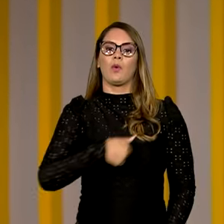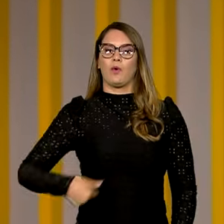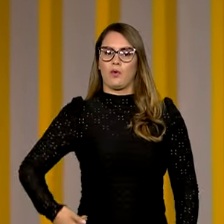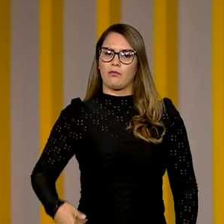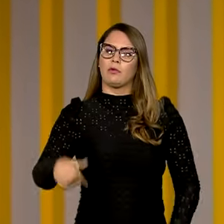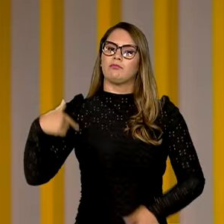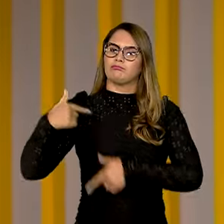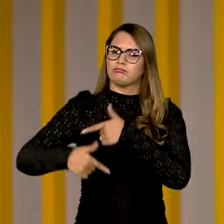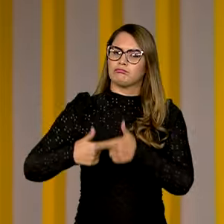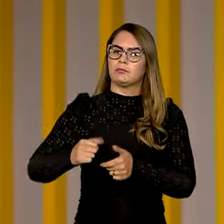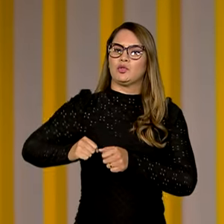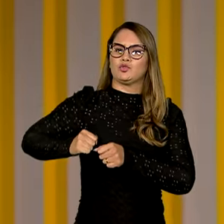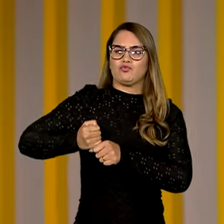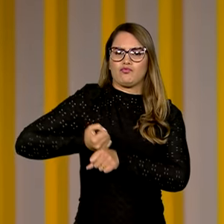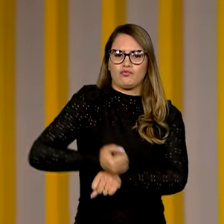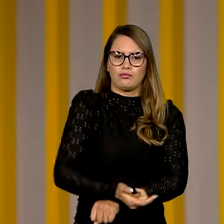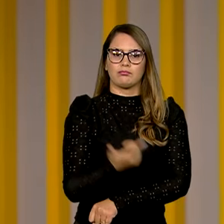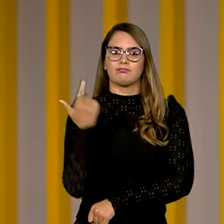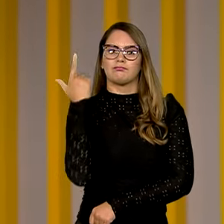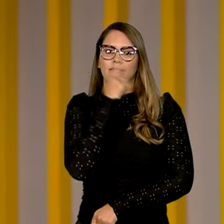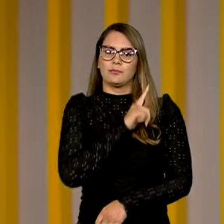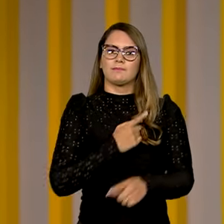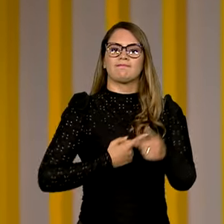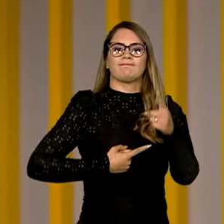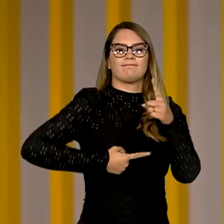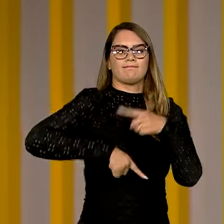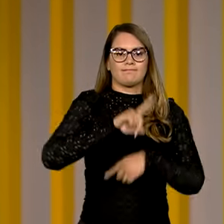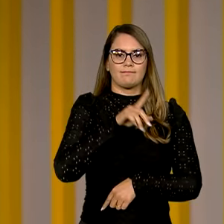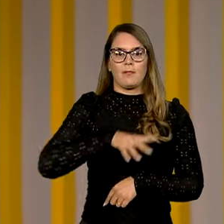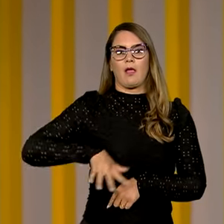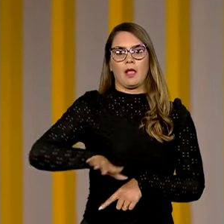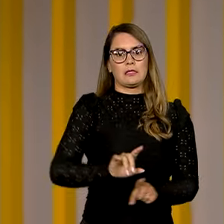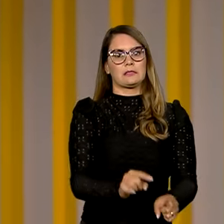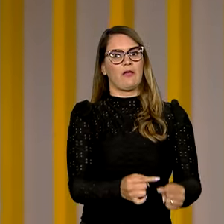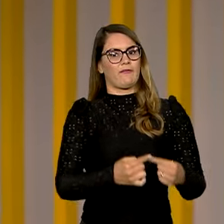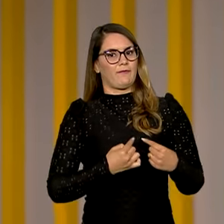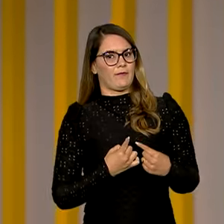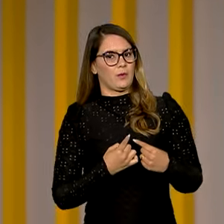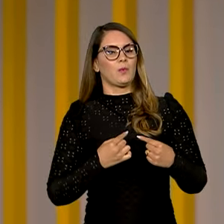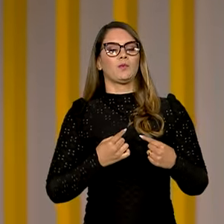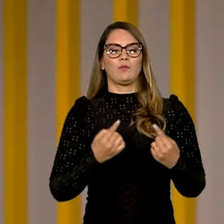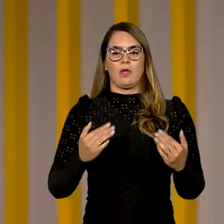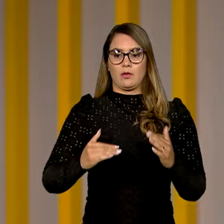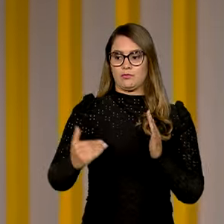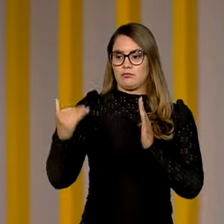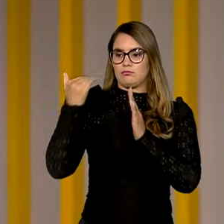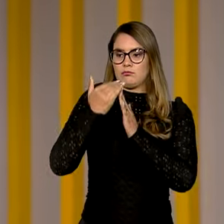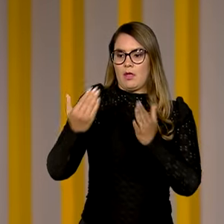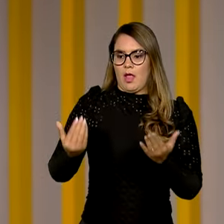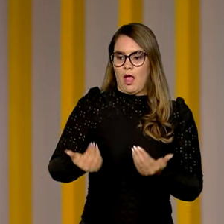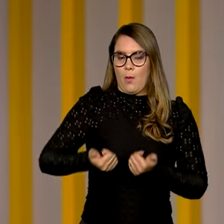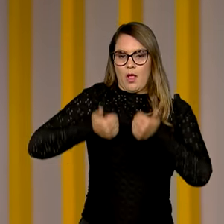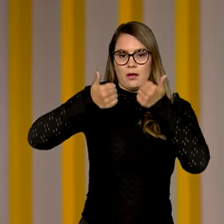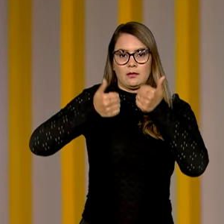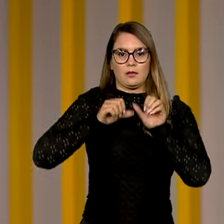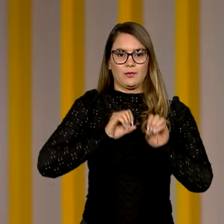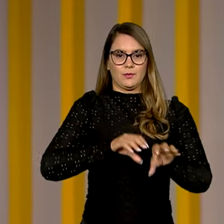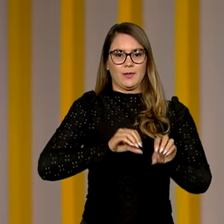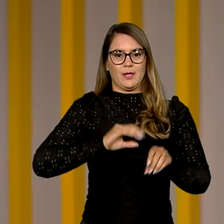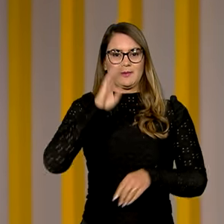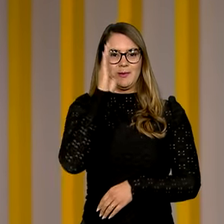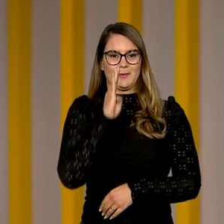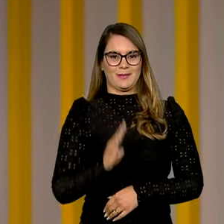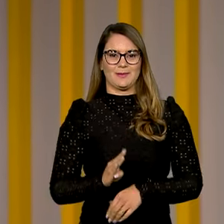vem fazendo um grande esforço para ultrapassar os desafios do setor e elevar a qualidade da educação brasileira.